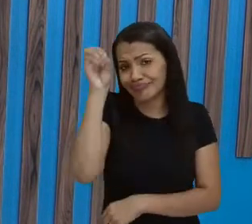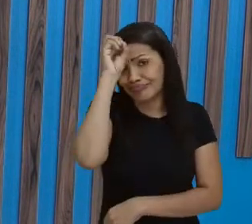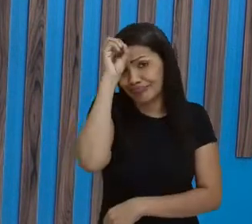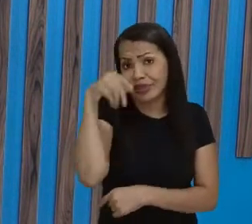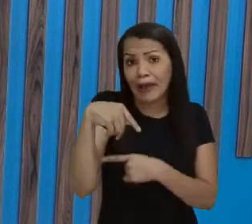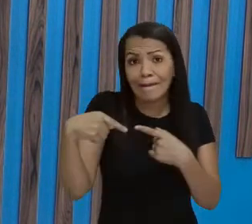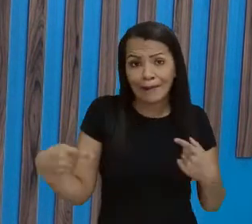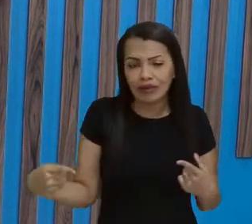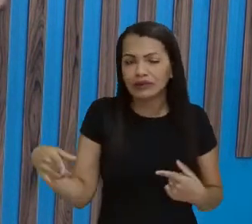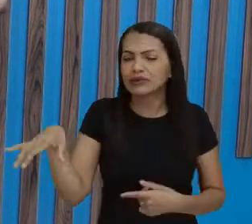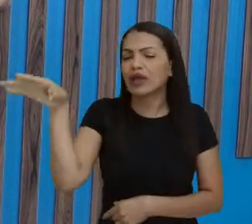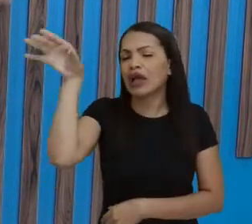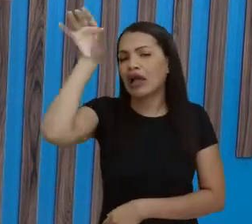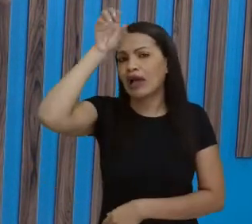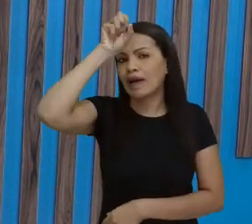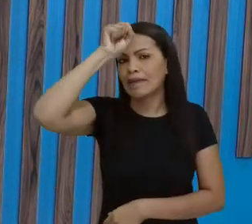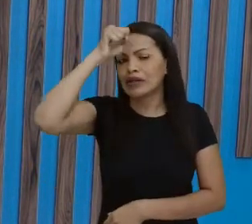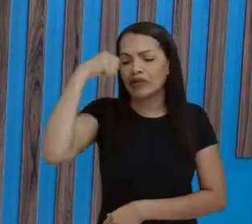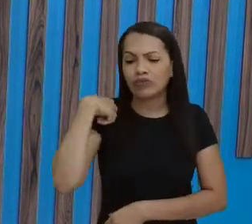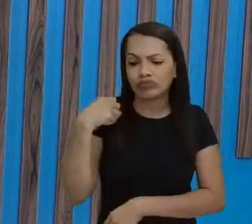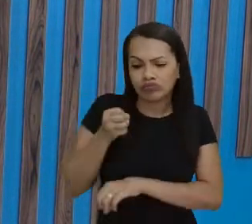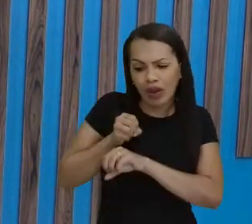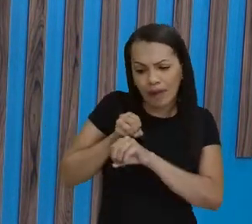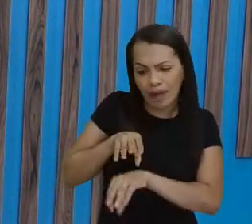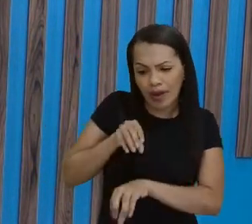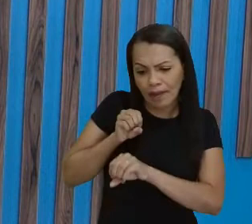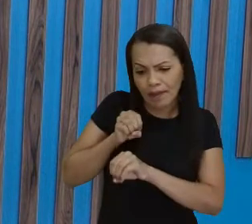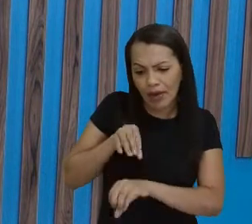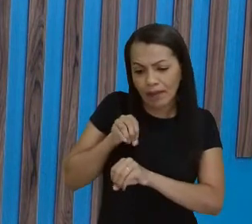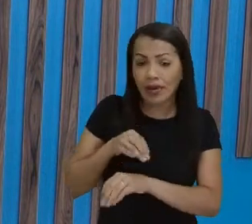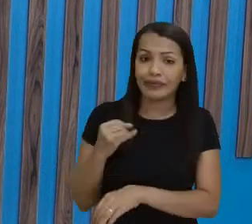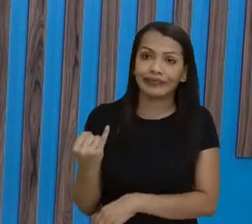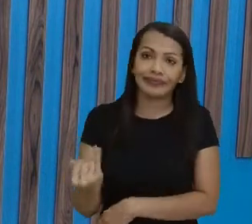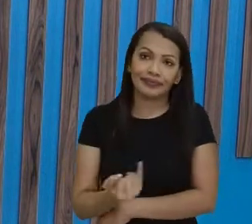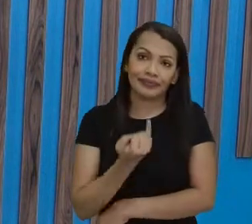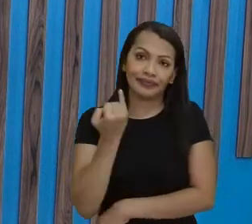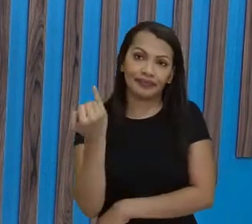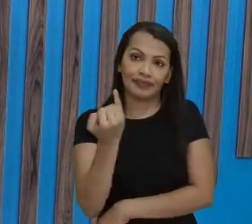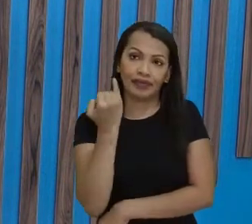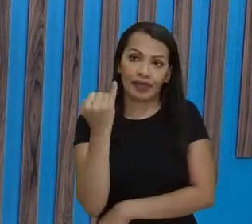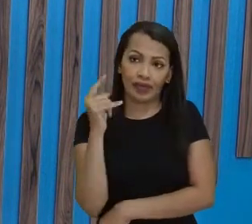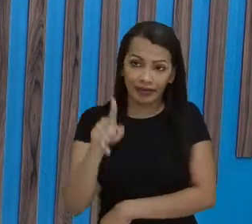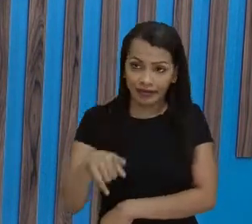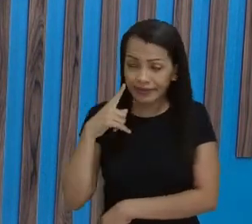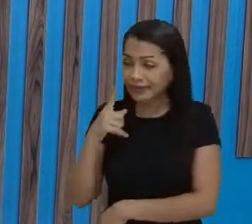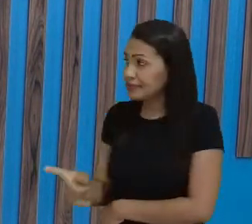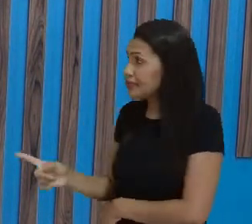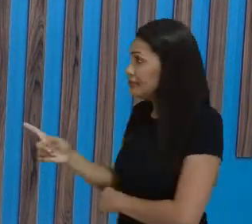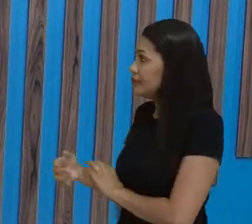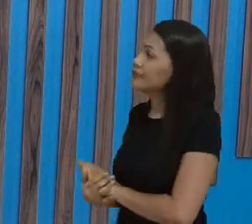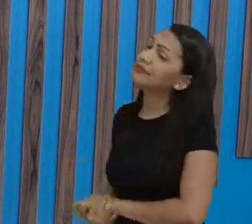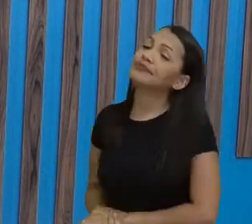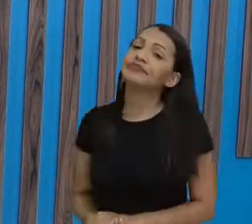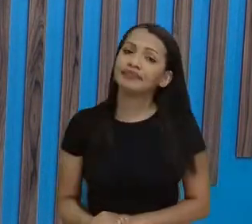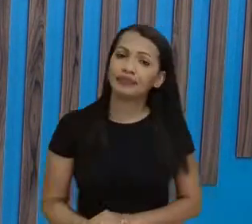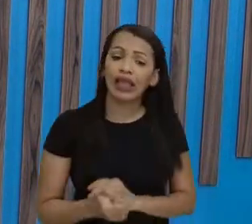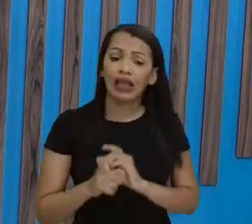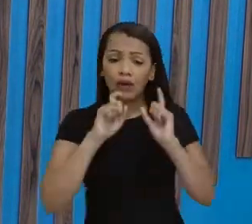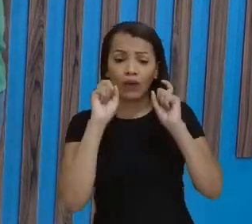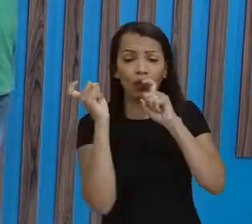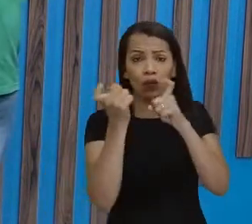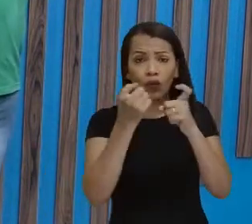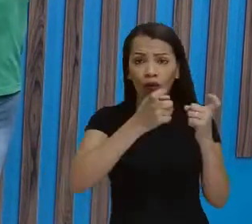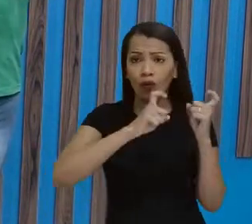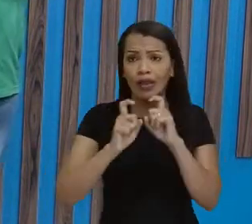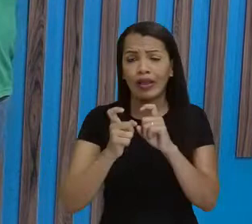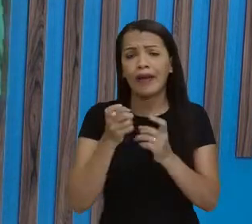de alfabetização, ele foi bastante importante. Então, ele era um crítico da chamada educação bancária. O que